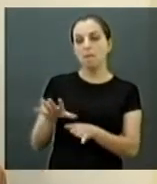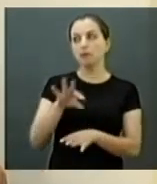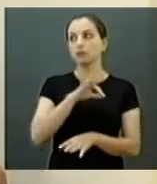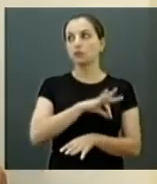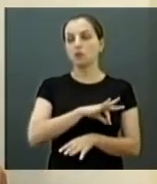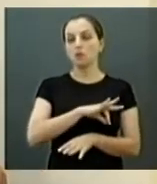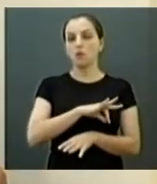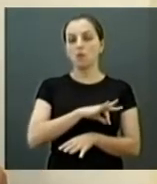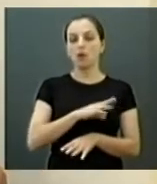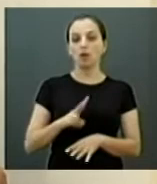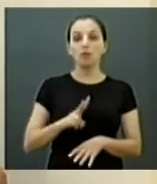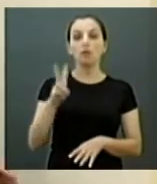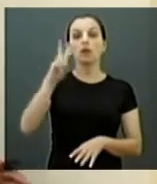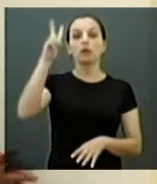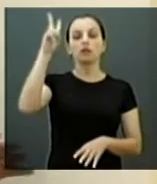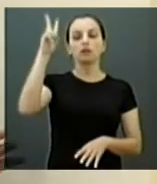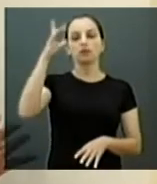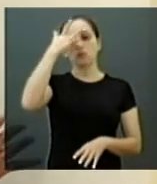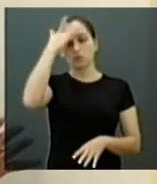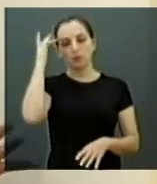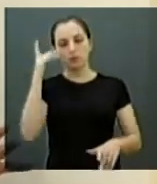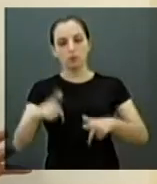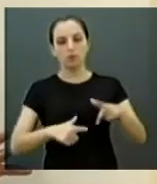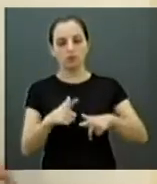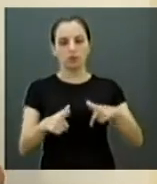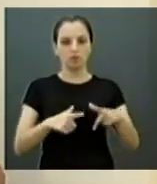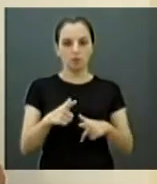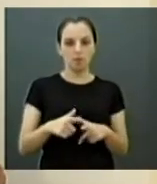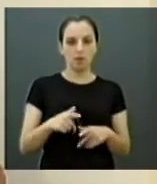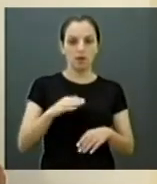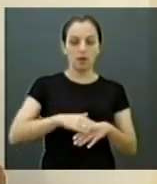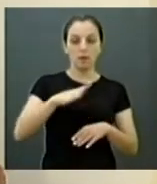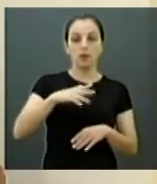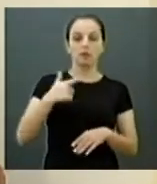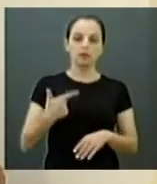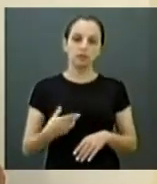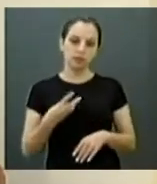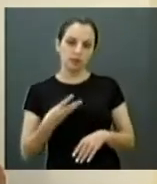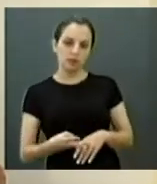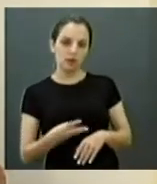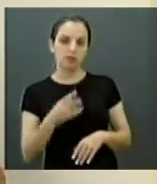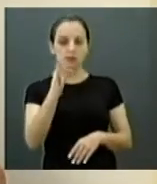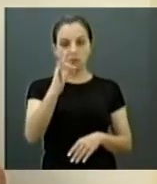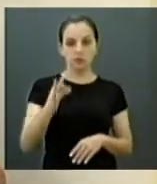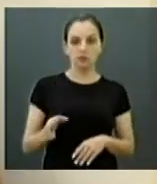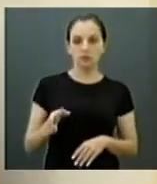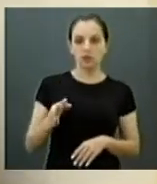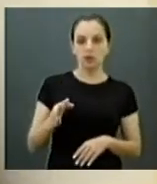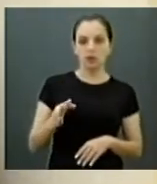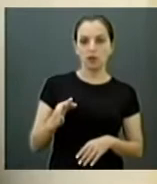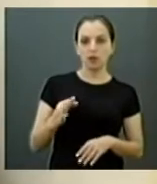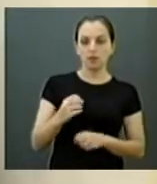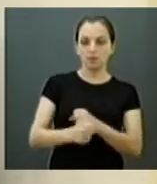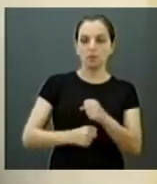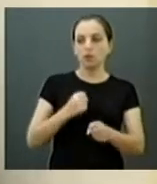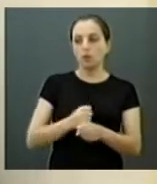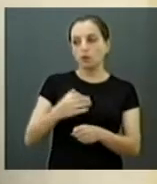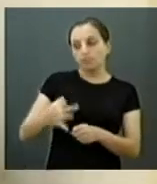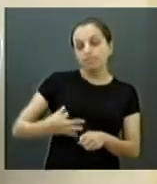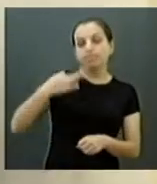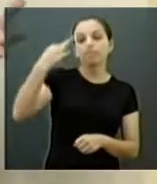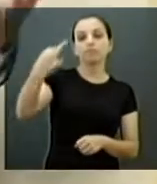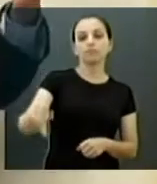do servidor. Se hoje está valorizando mais três por cento, porque ano que vem eu não posso estar aqui votando,